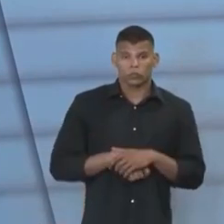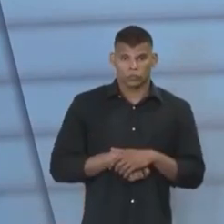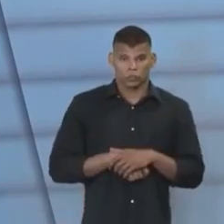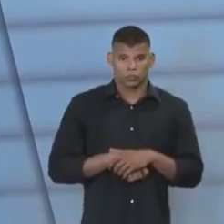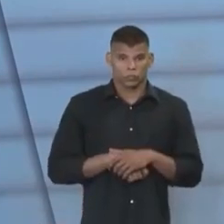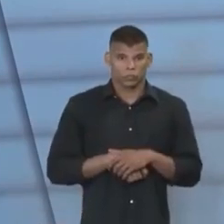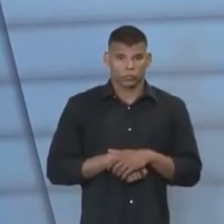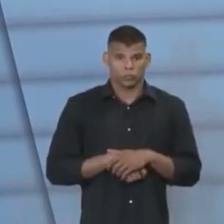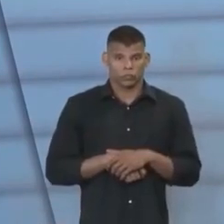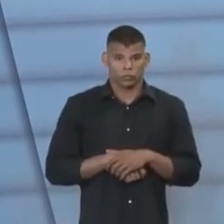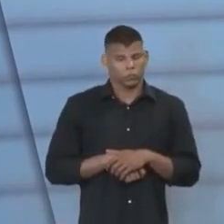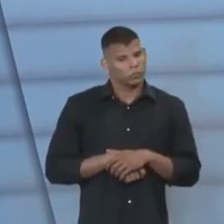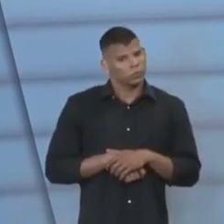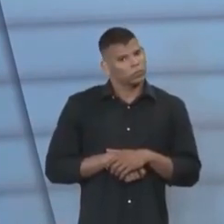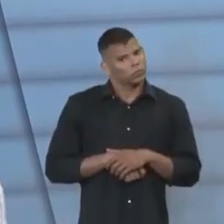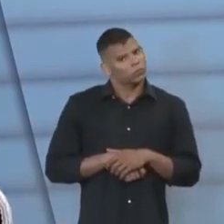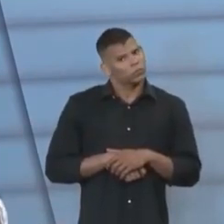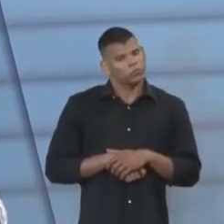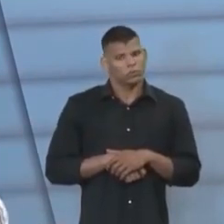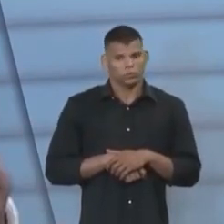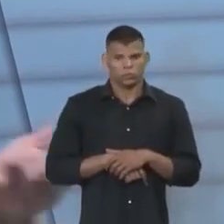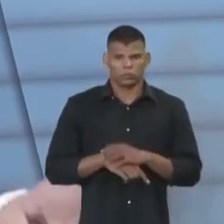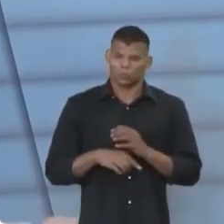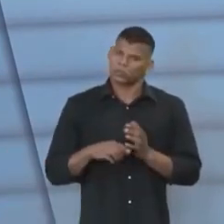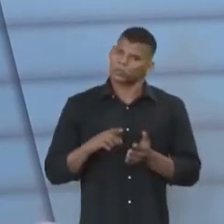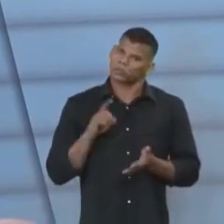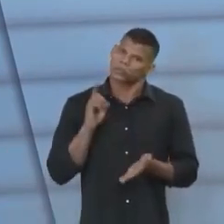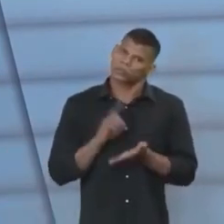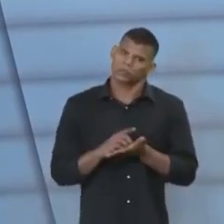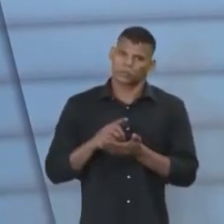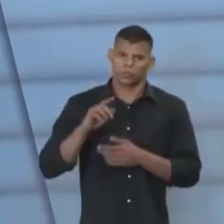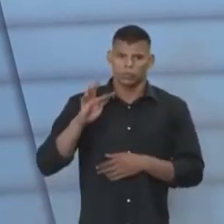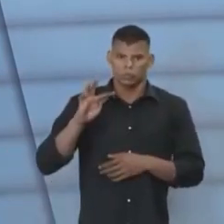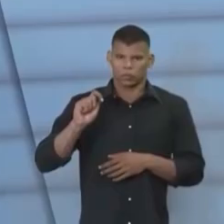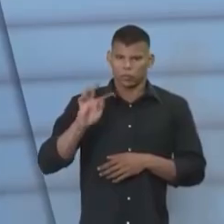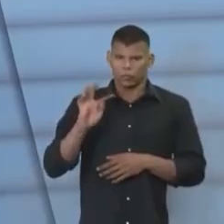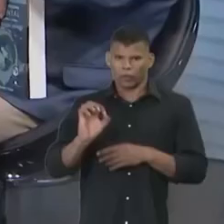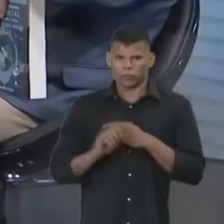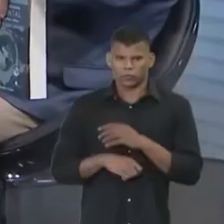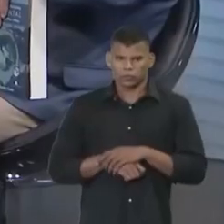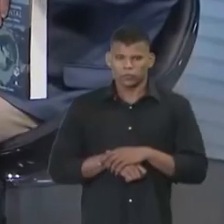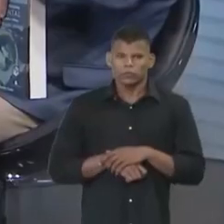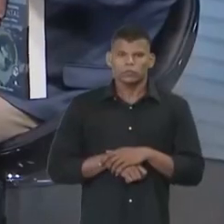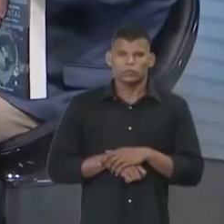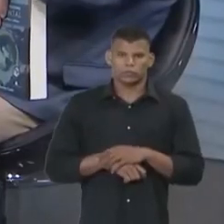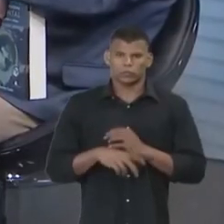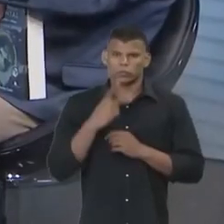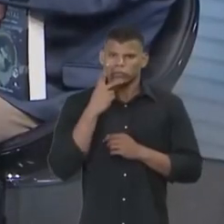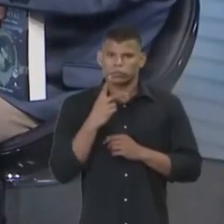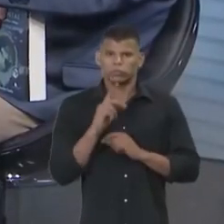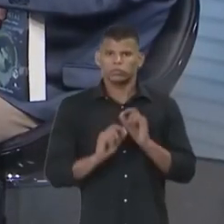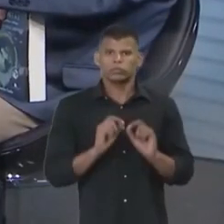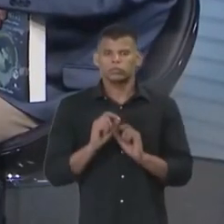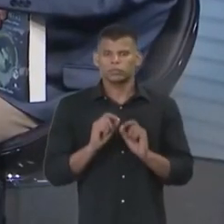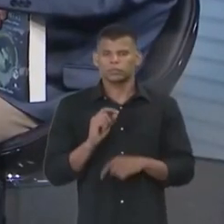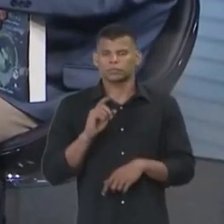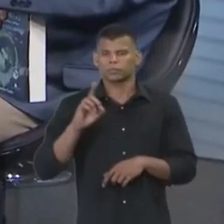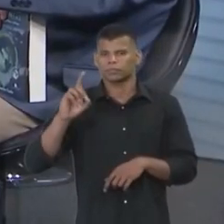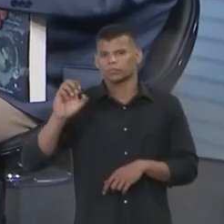ela continuou sendo fato. Fato. Uma meme muito interessante nesse sentido é que está dizendo que a dengue e a chikungunya